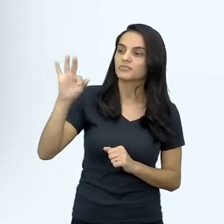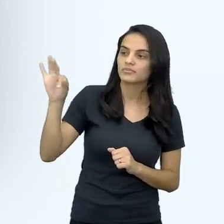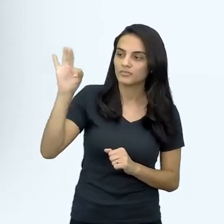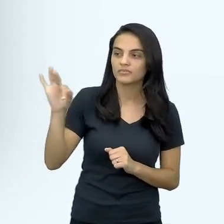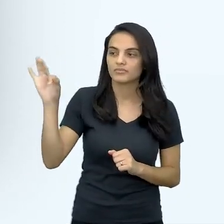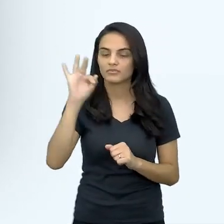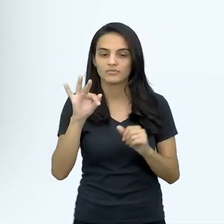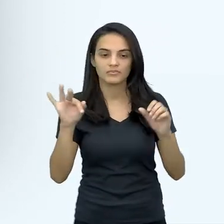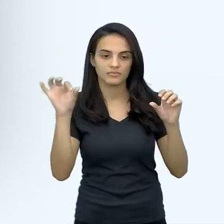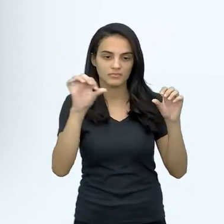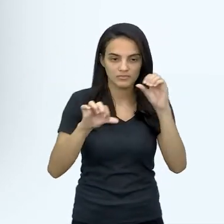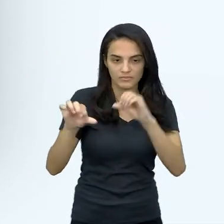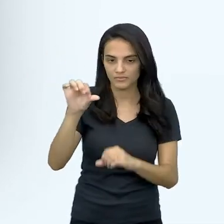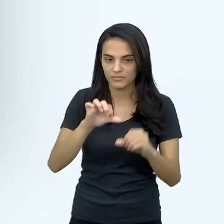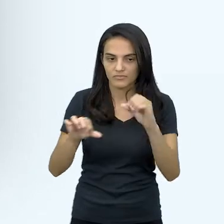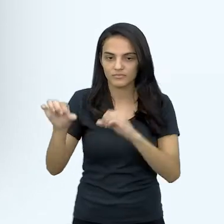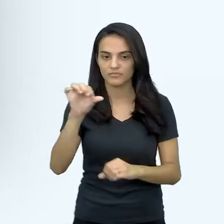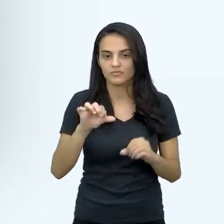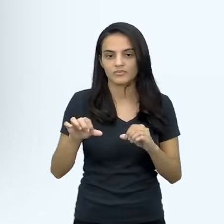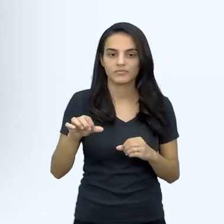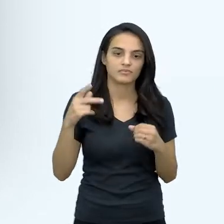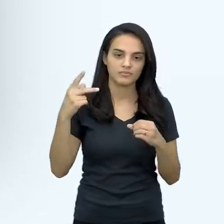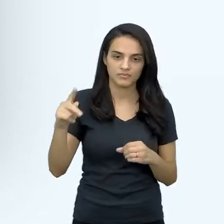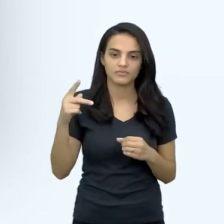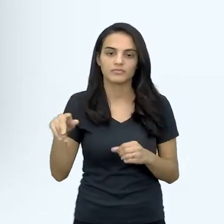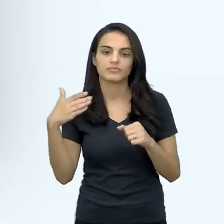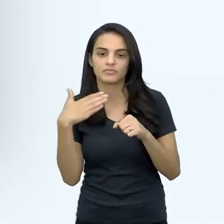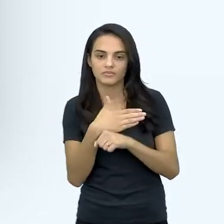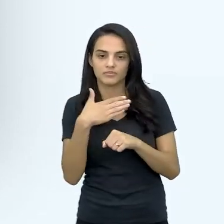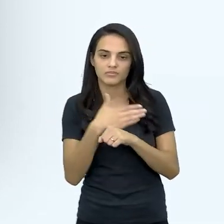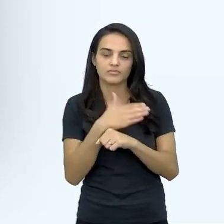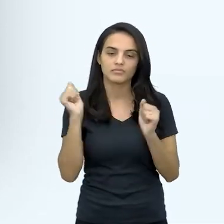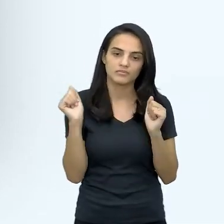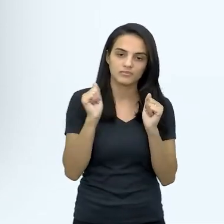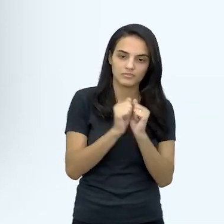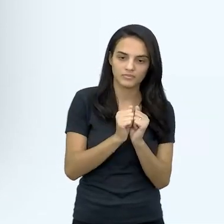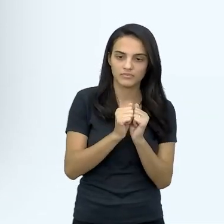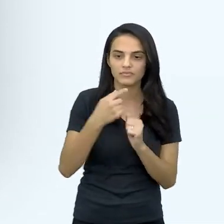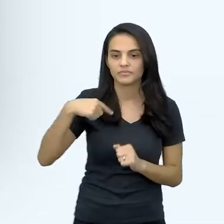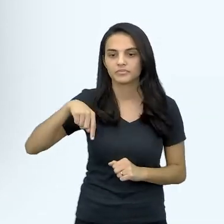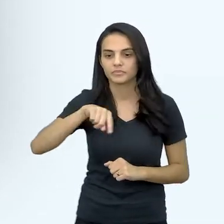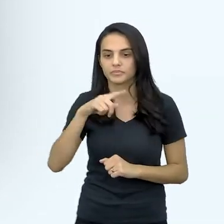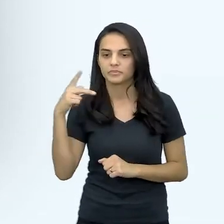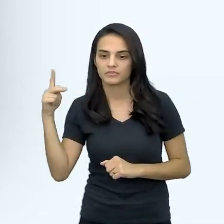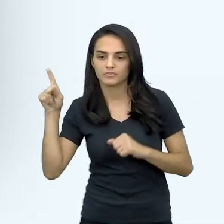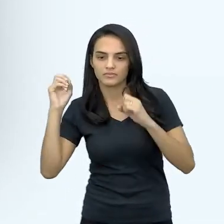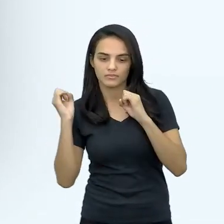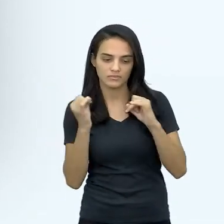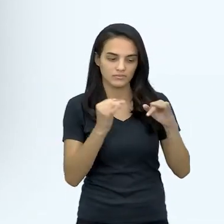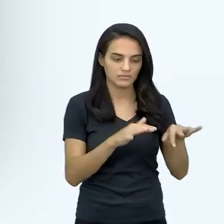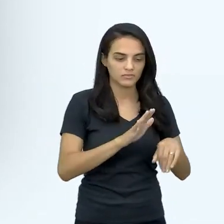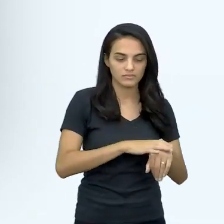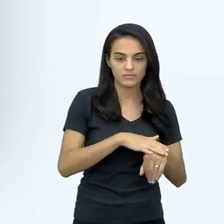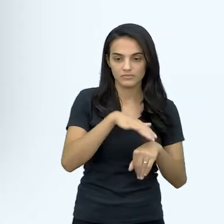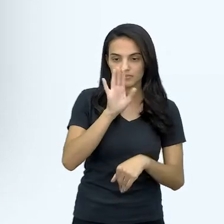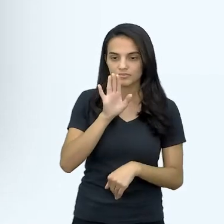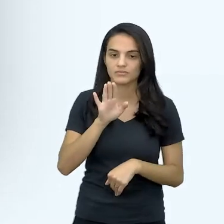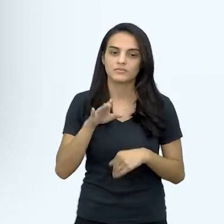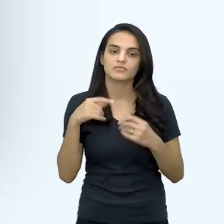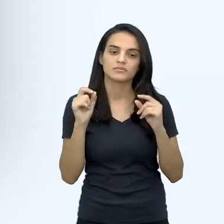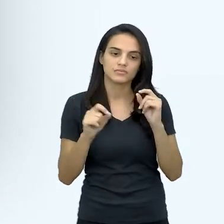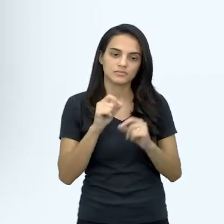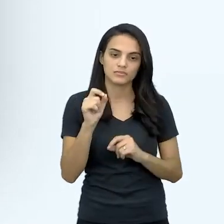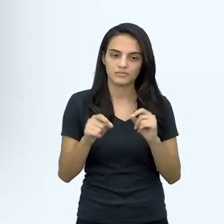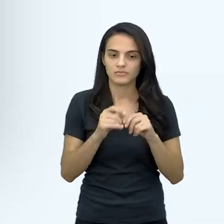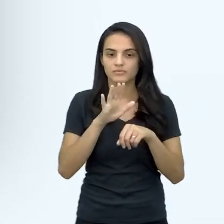Universidade Nacional de Ingeniaria, que está aqui participando aí com a gente e vai falar um pouquinho mais a respeito aí dessas